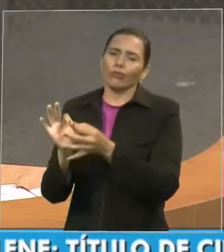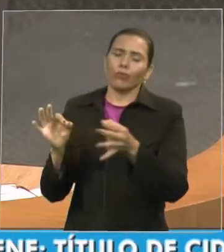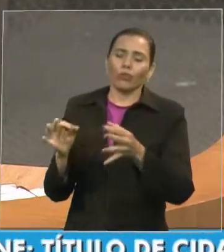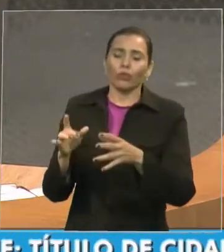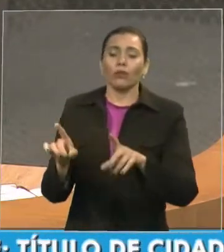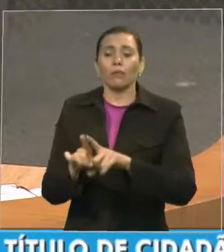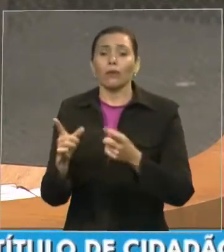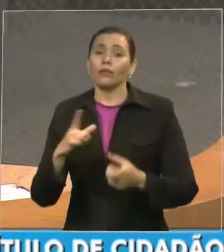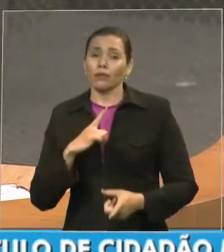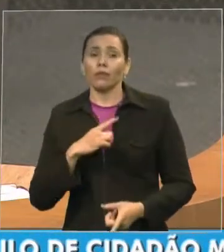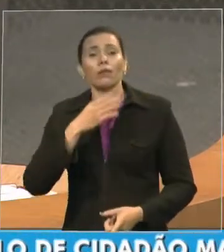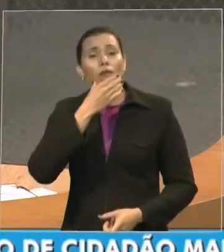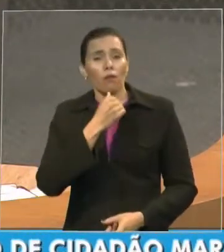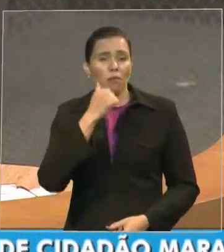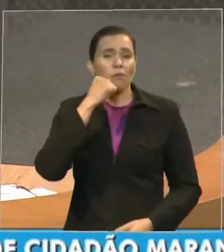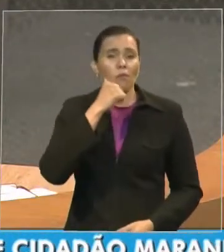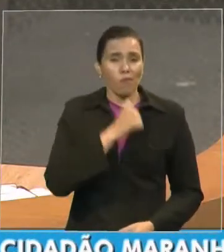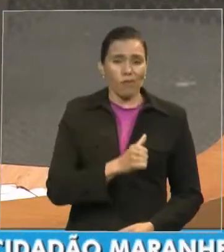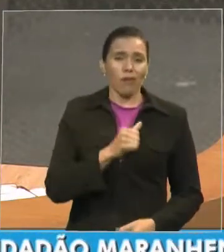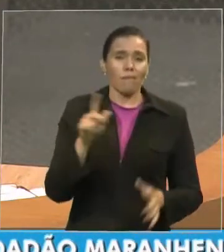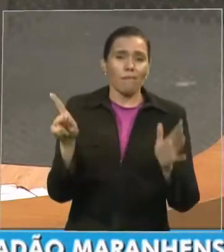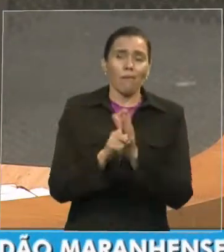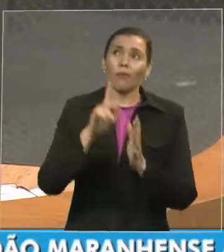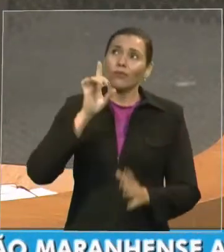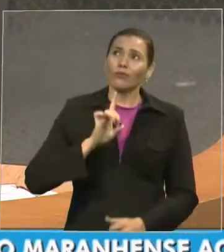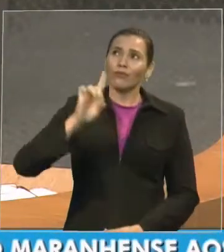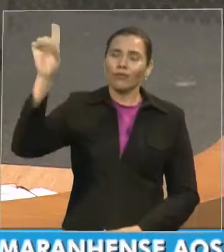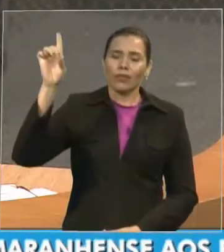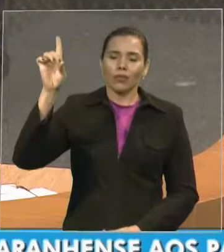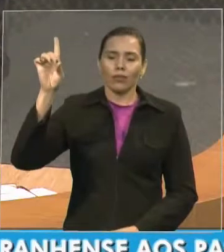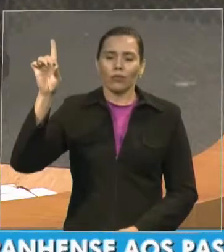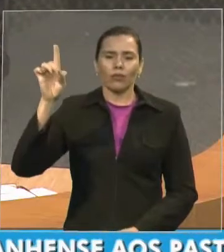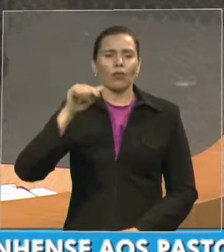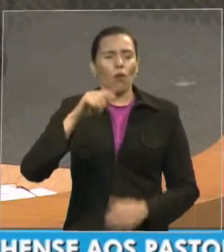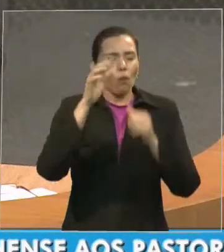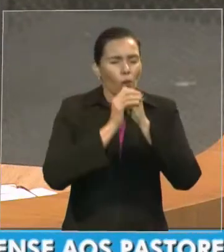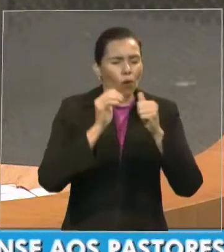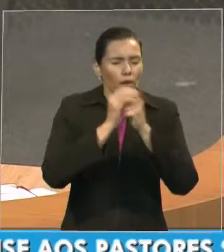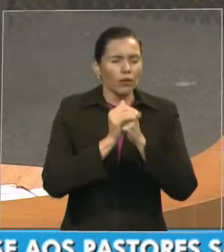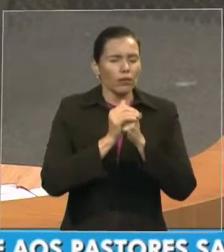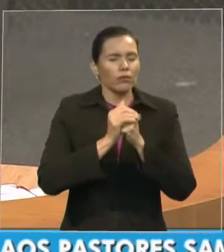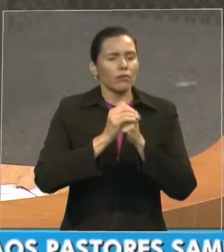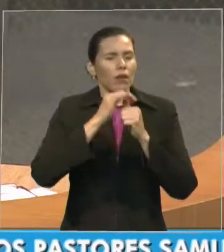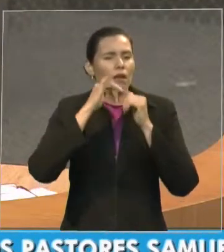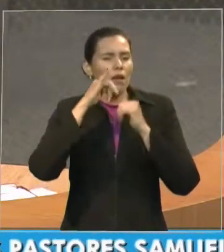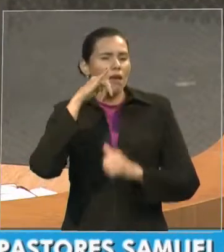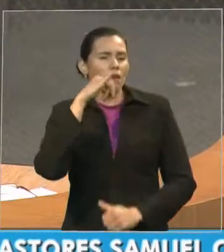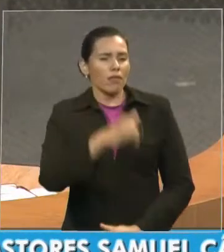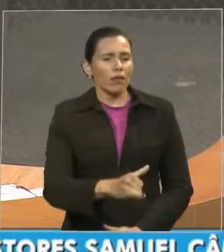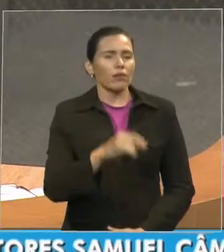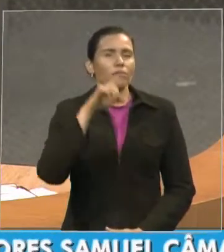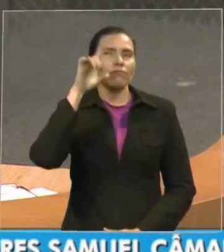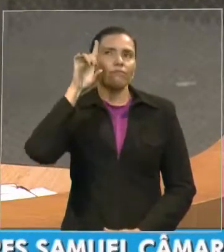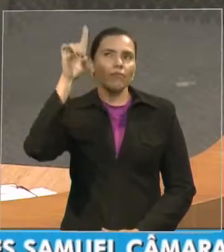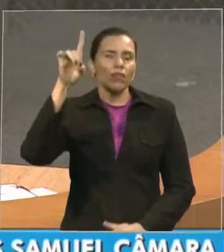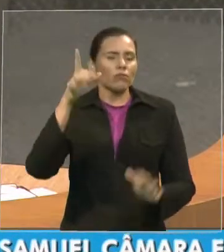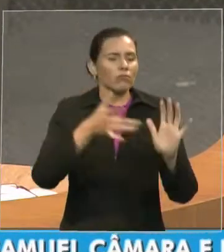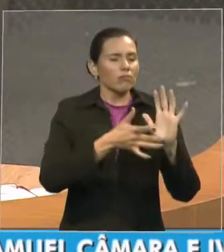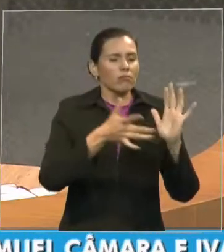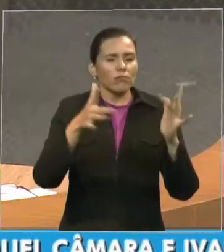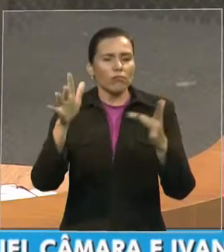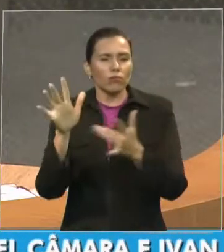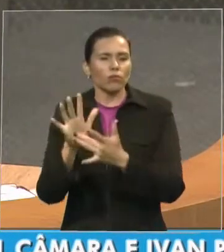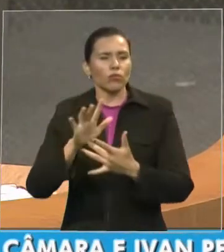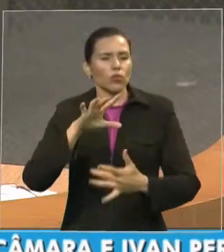as mãos levantadas e dizendo assim, o Senhor Jesus te cura. O meu estado do